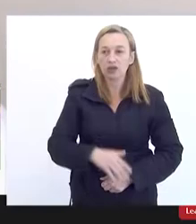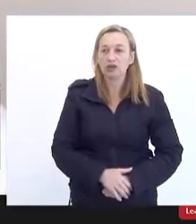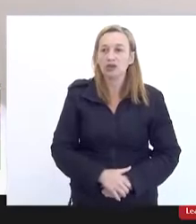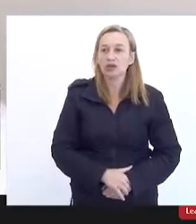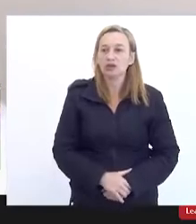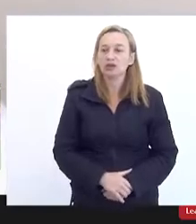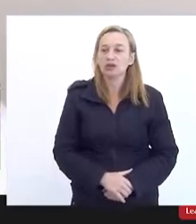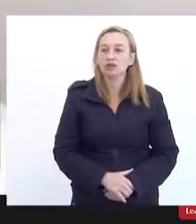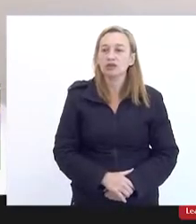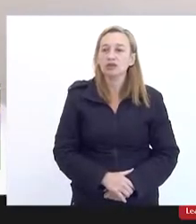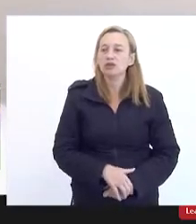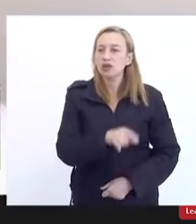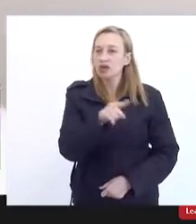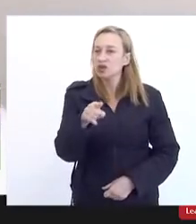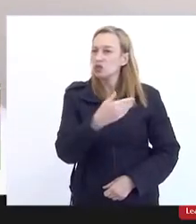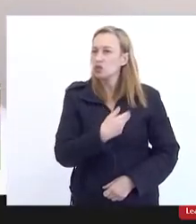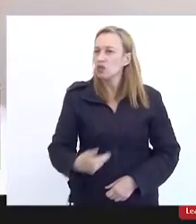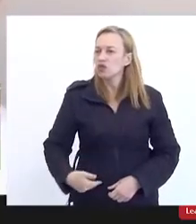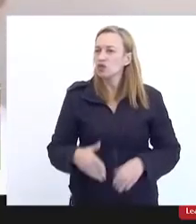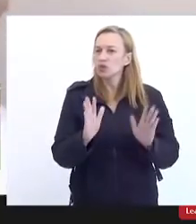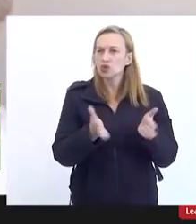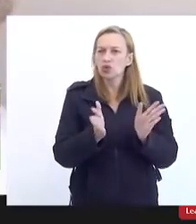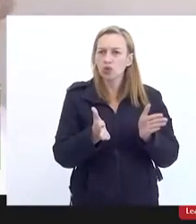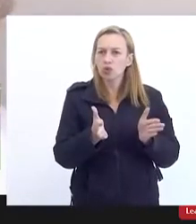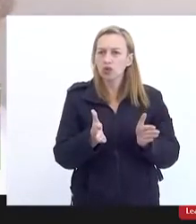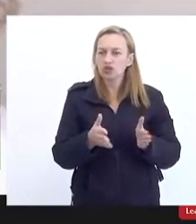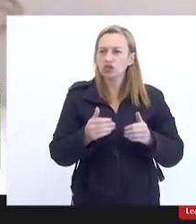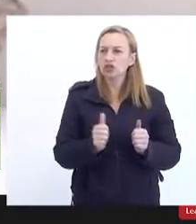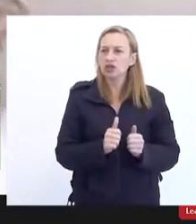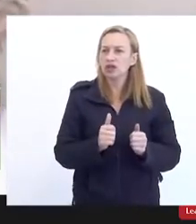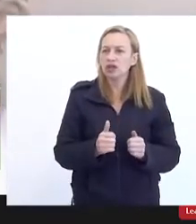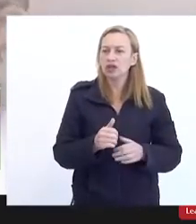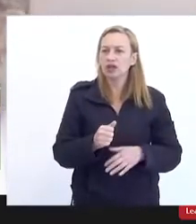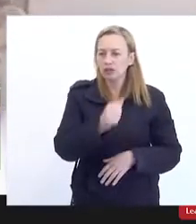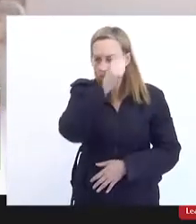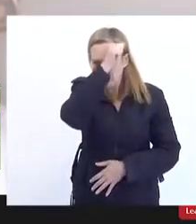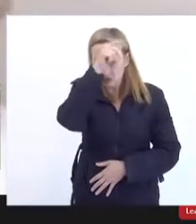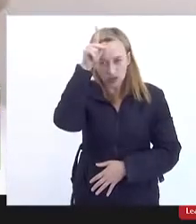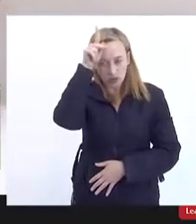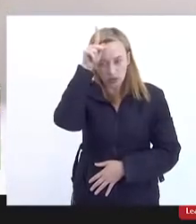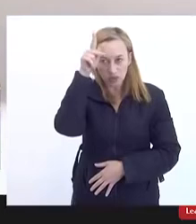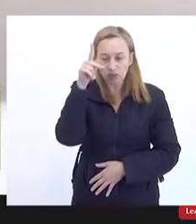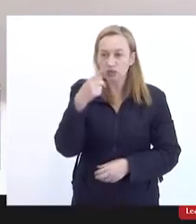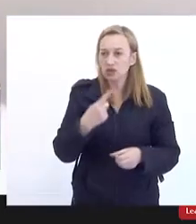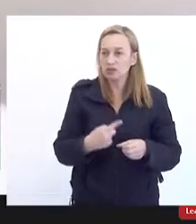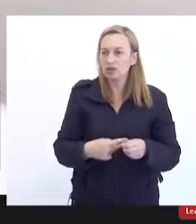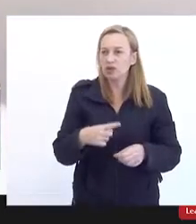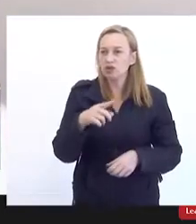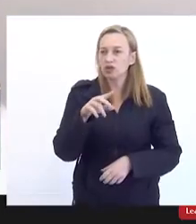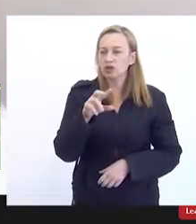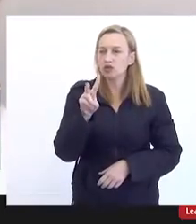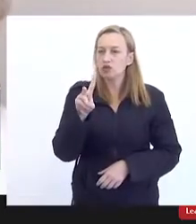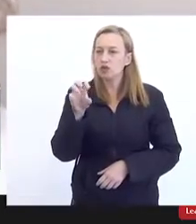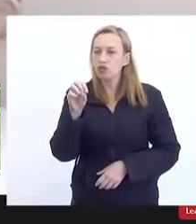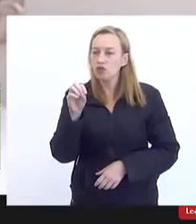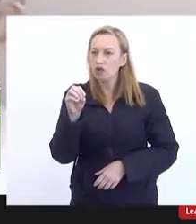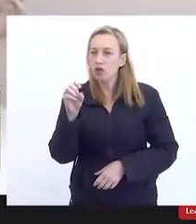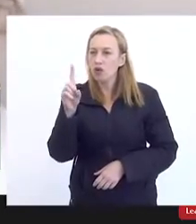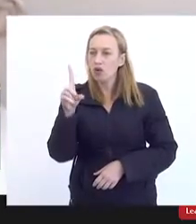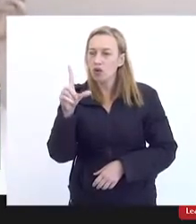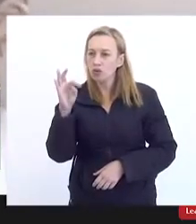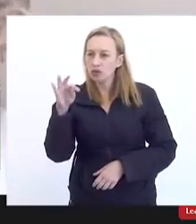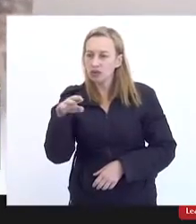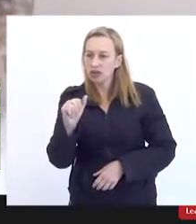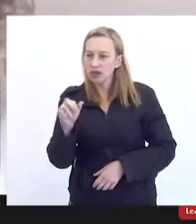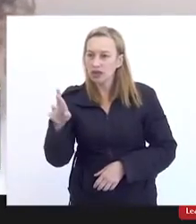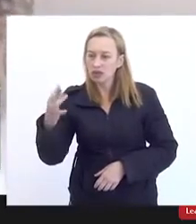esse aí esse governo que hoje está na frente da prefeitura municipal de volta redonda ainda não decidiu pela parceria